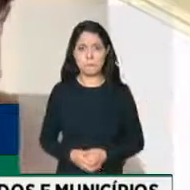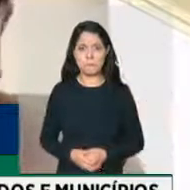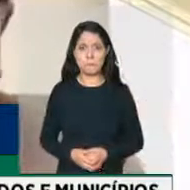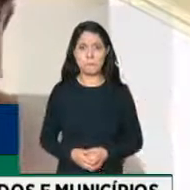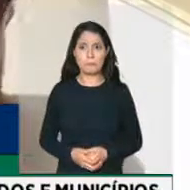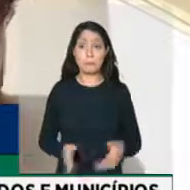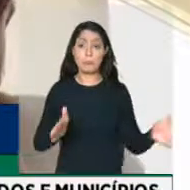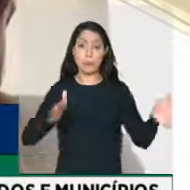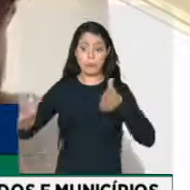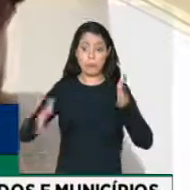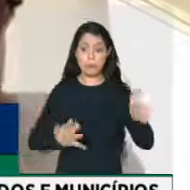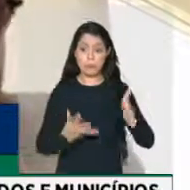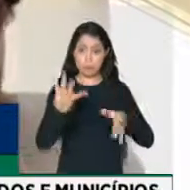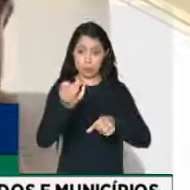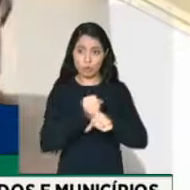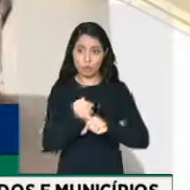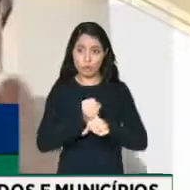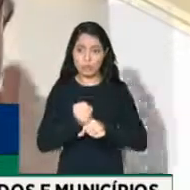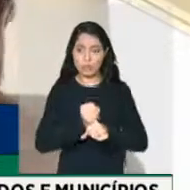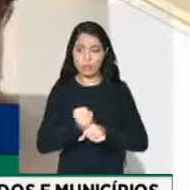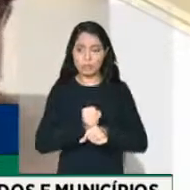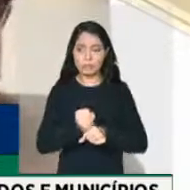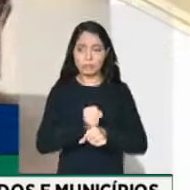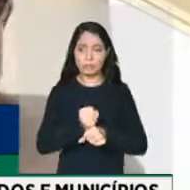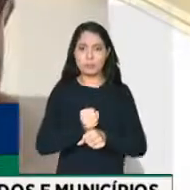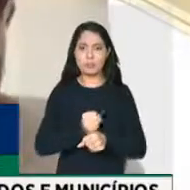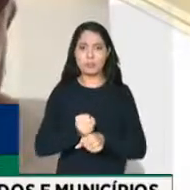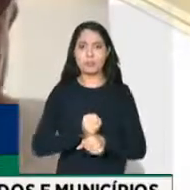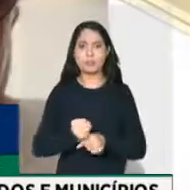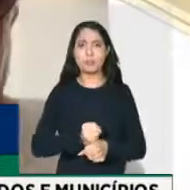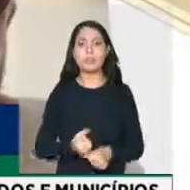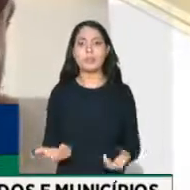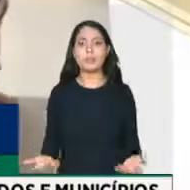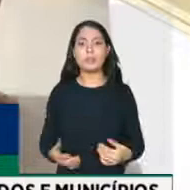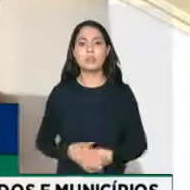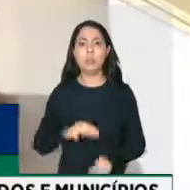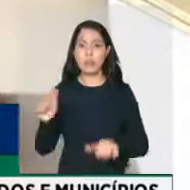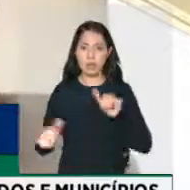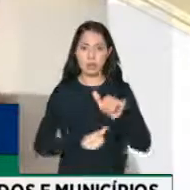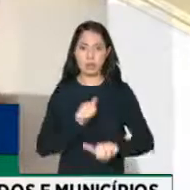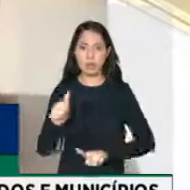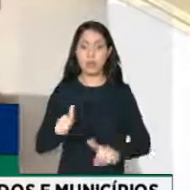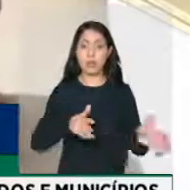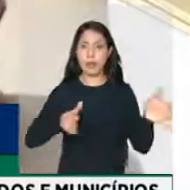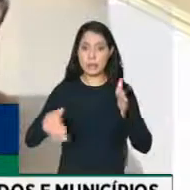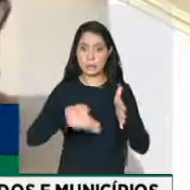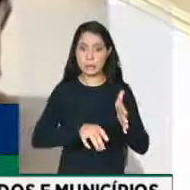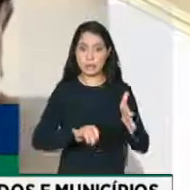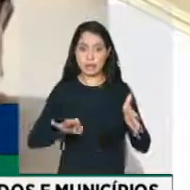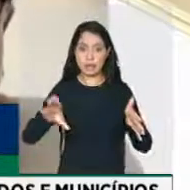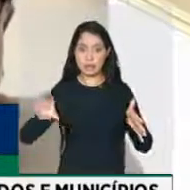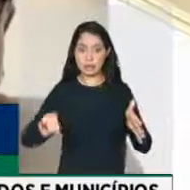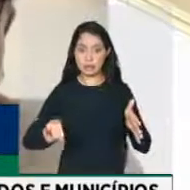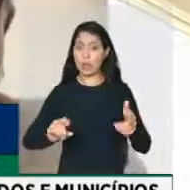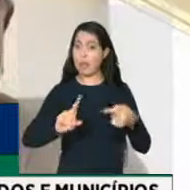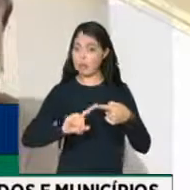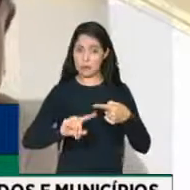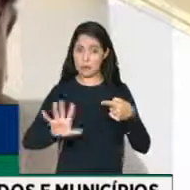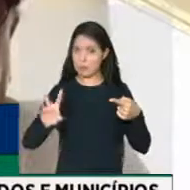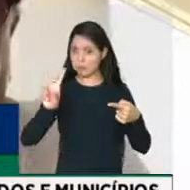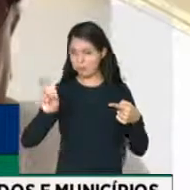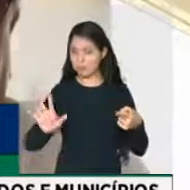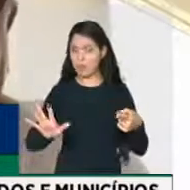quatro anos e não se tem direito à revelia do povo de se aumentar mandato de ninguém. Essa é a primeira questão.